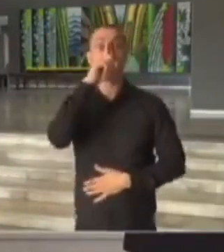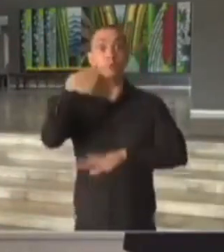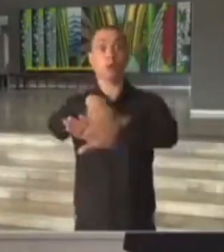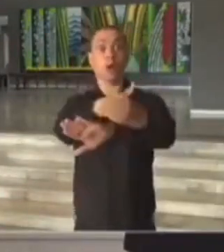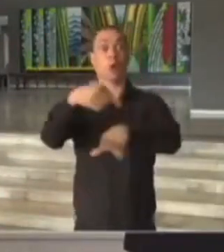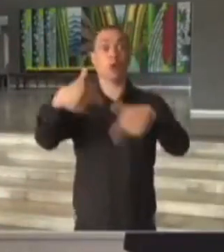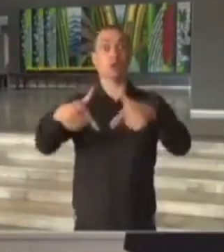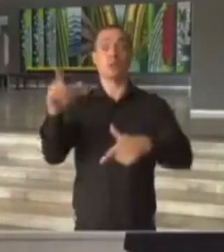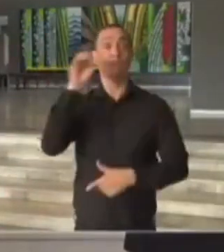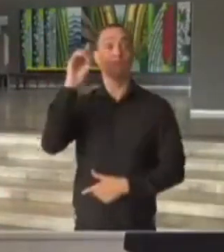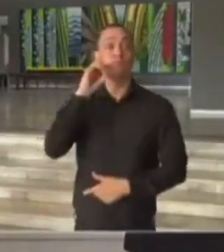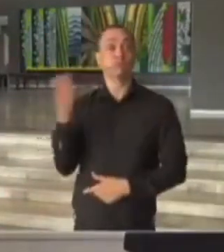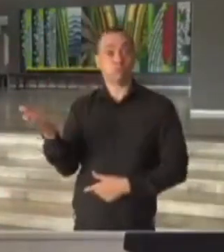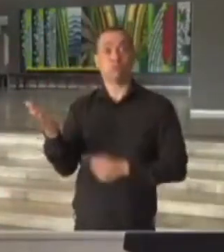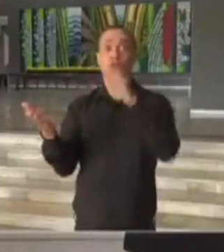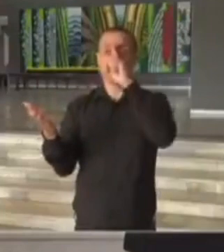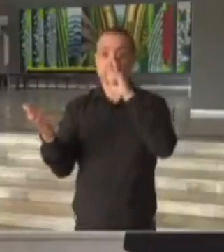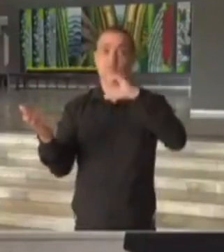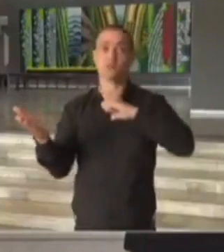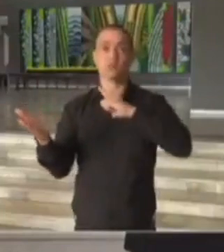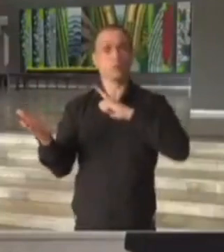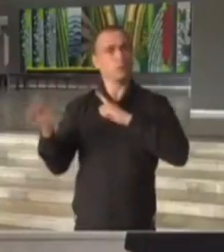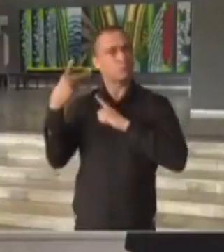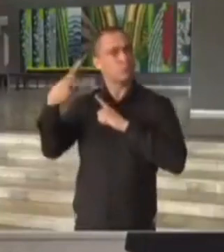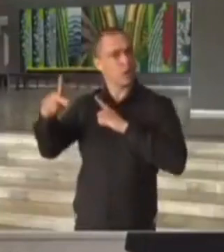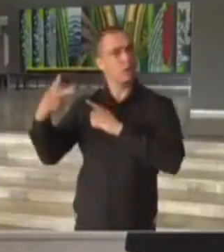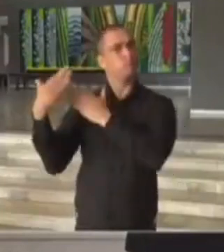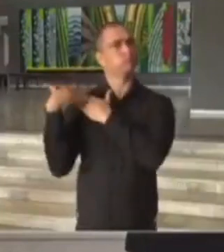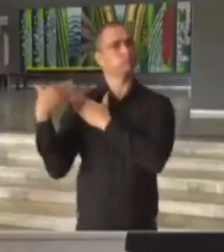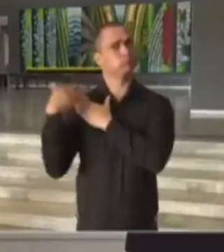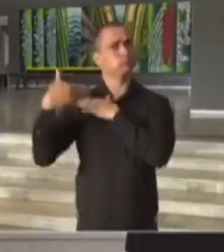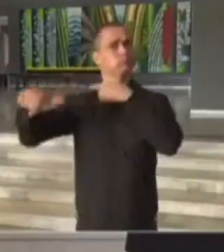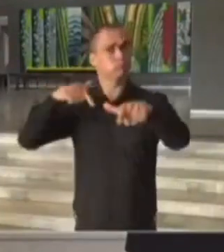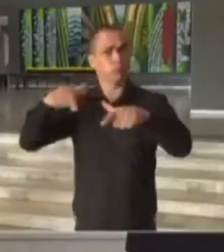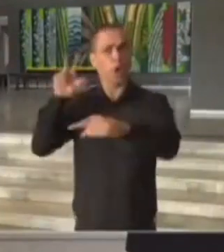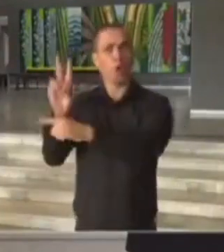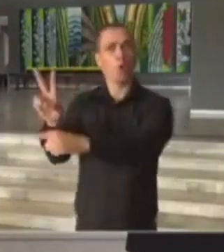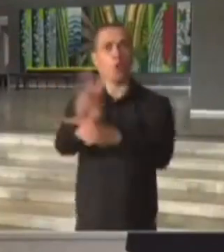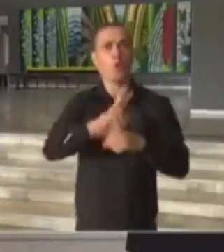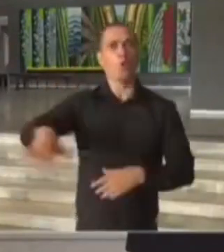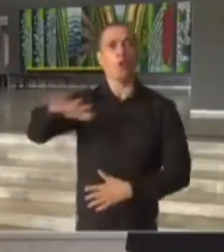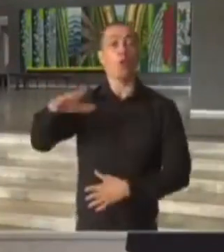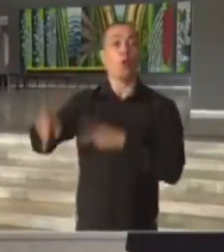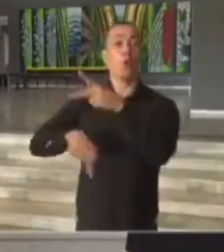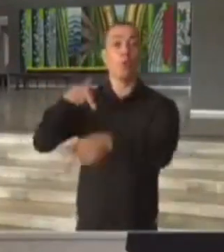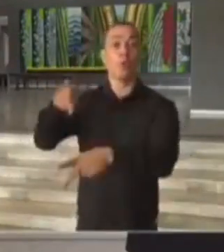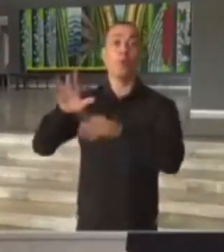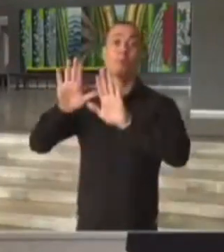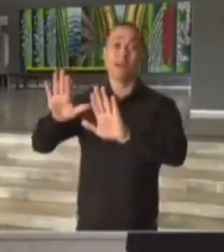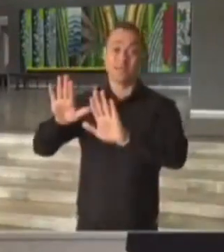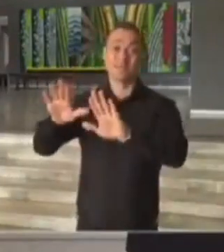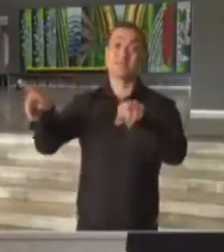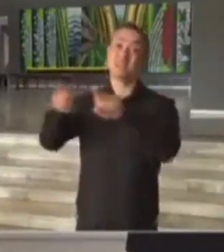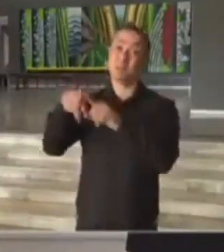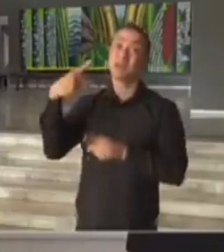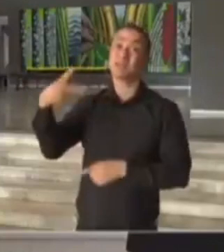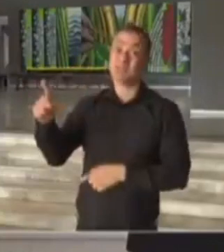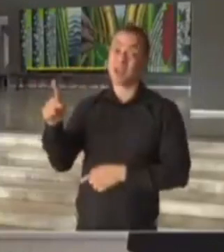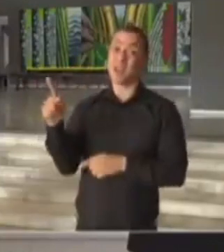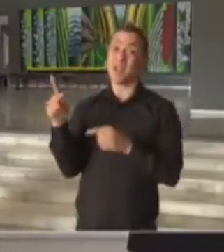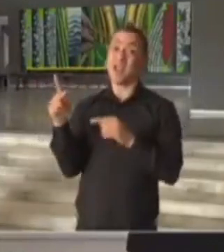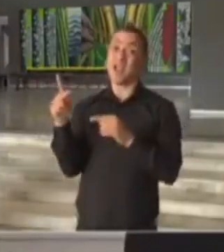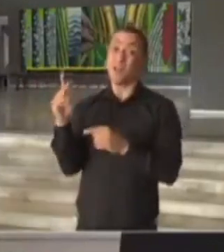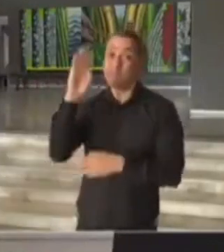e estão cumprindo o seu dever e a sua obrigação de proteger a população, mas protegem também aqueles que estão nos trabalhos